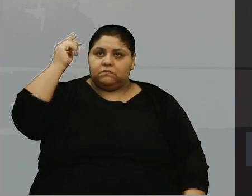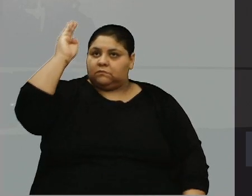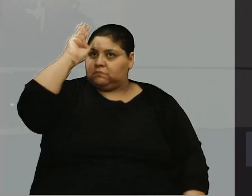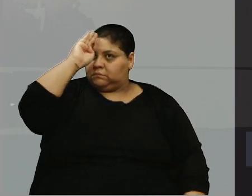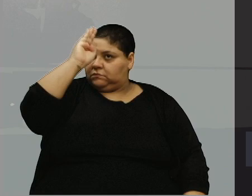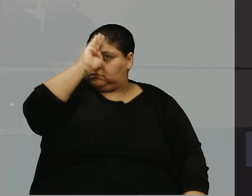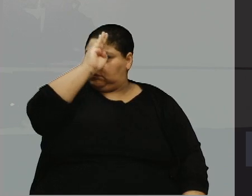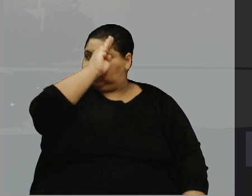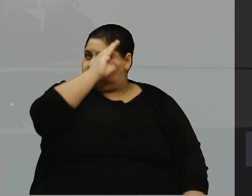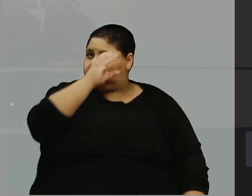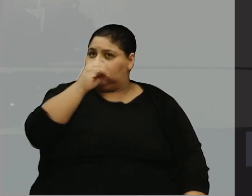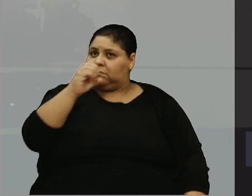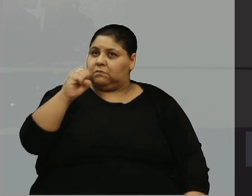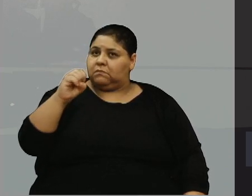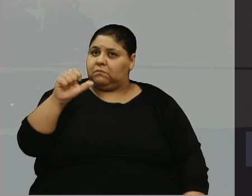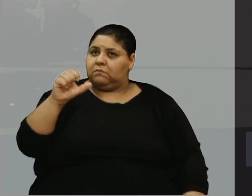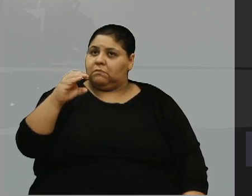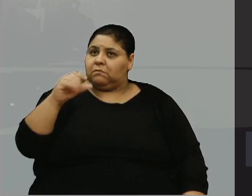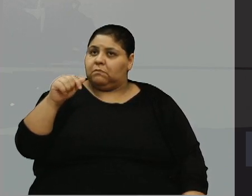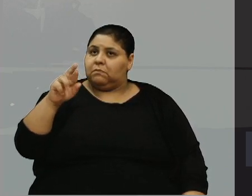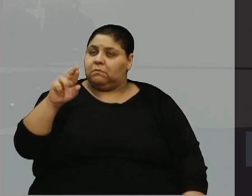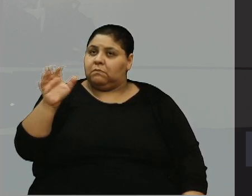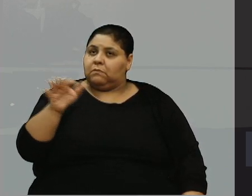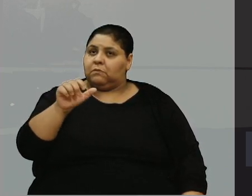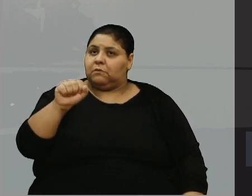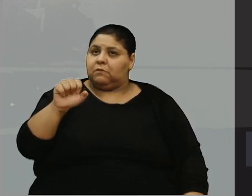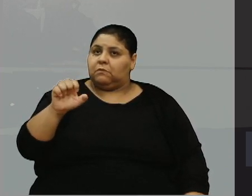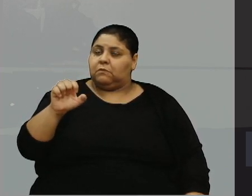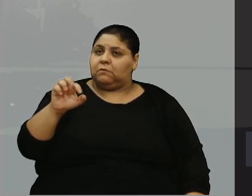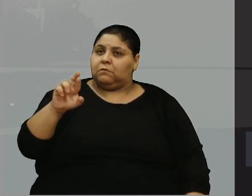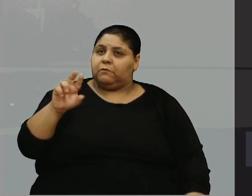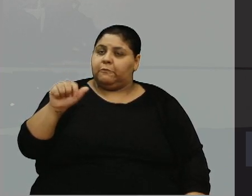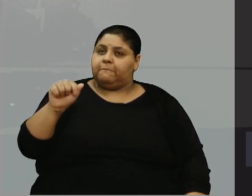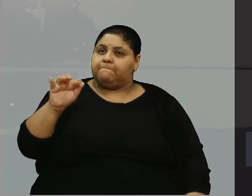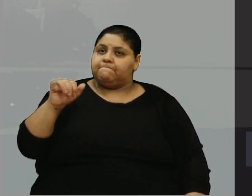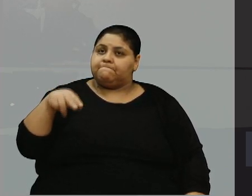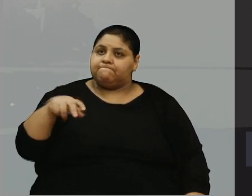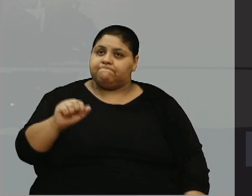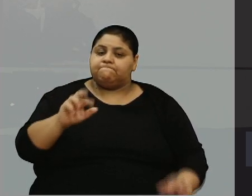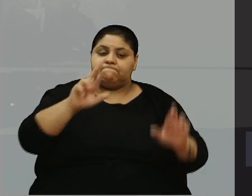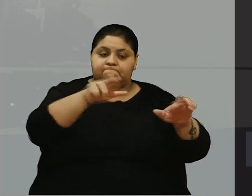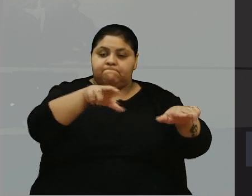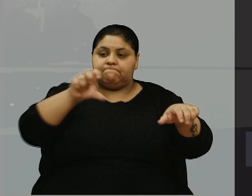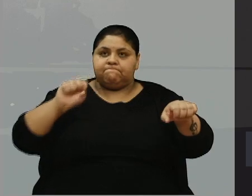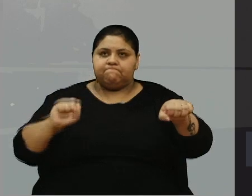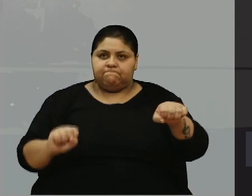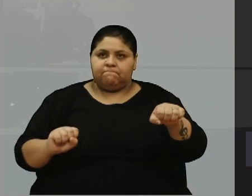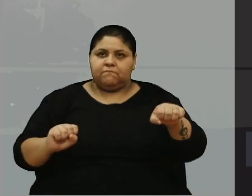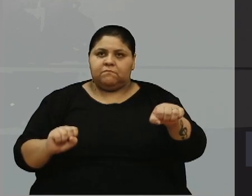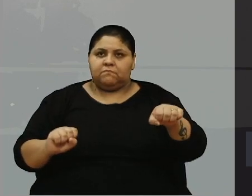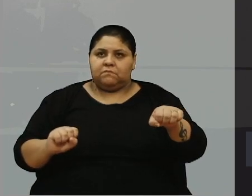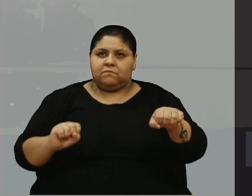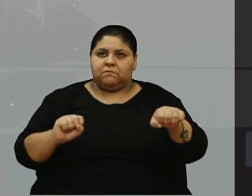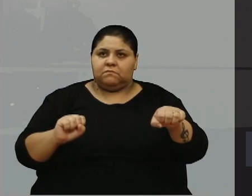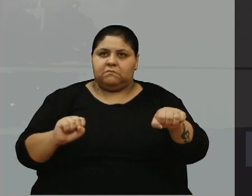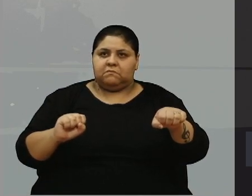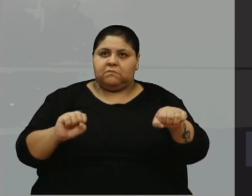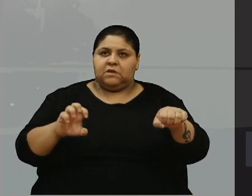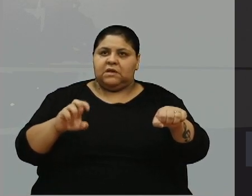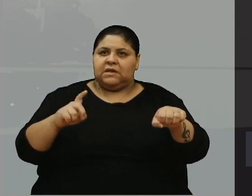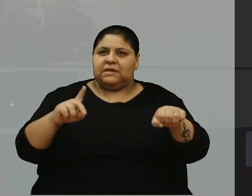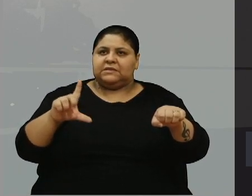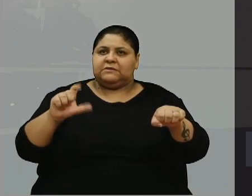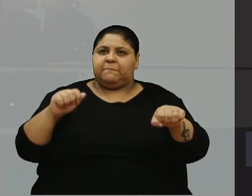da Oscar Serafine, lá na região sul, ali no Esplanada, Valena. acreditem.